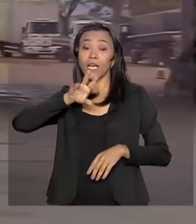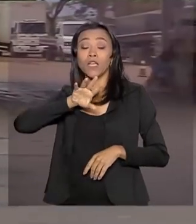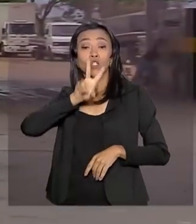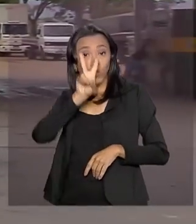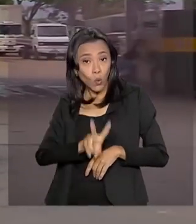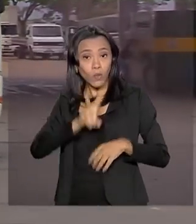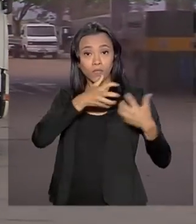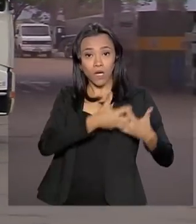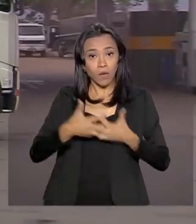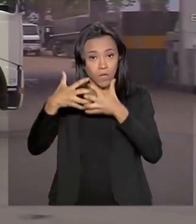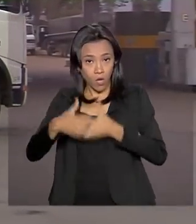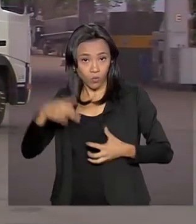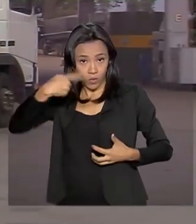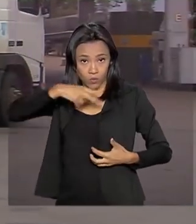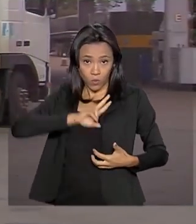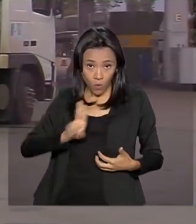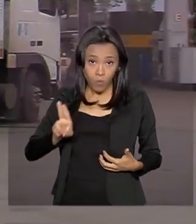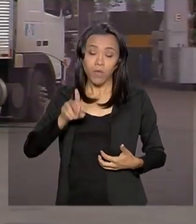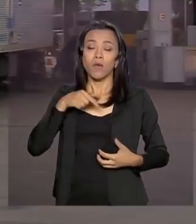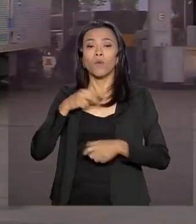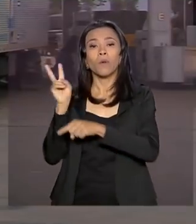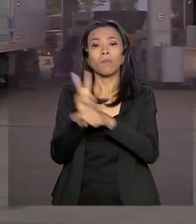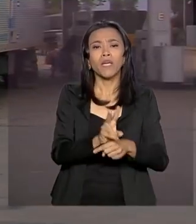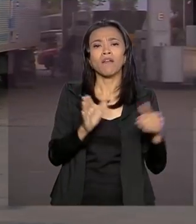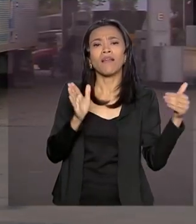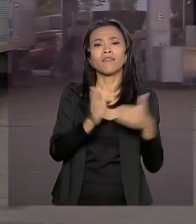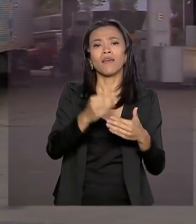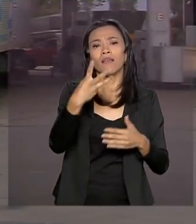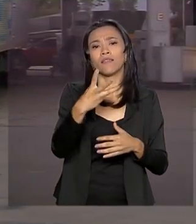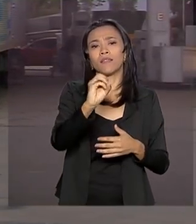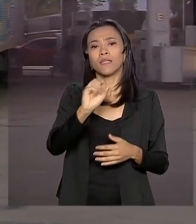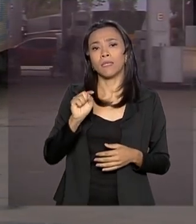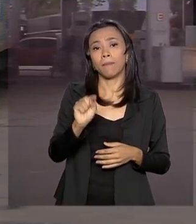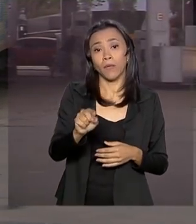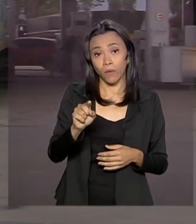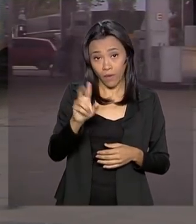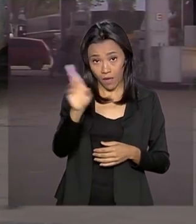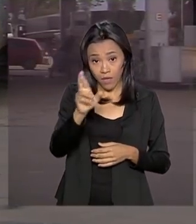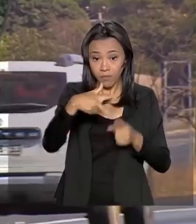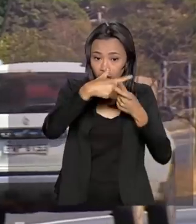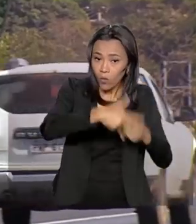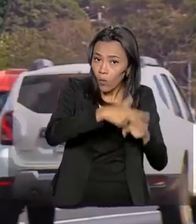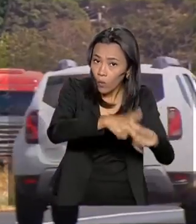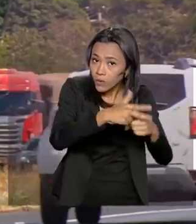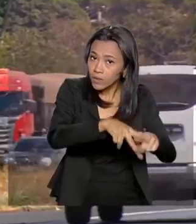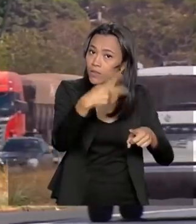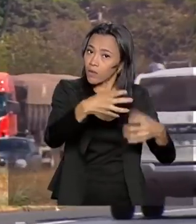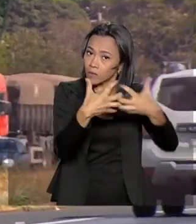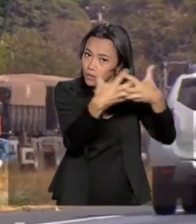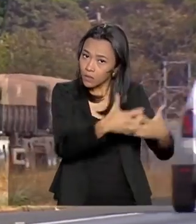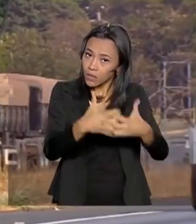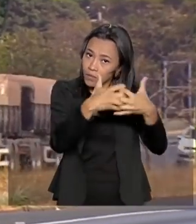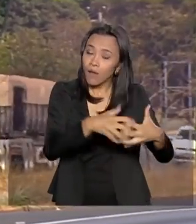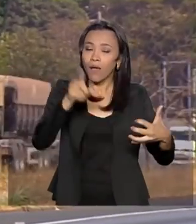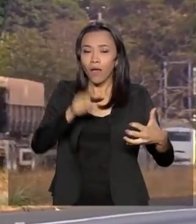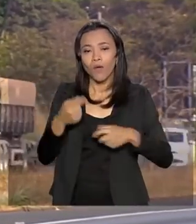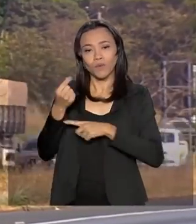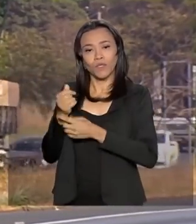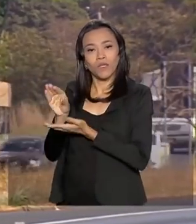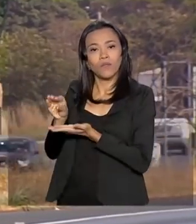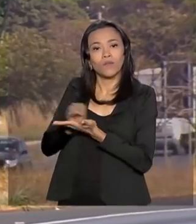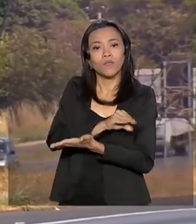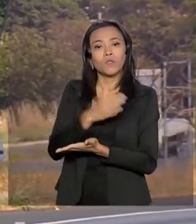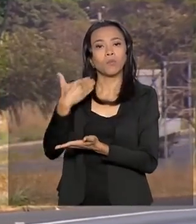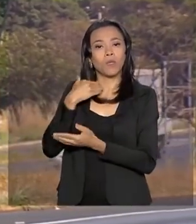Os empréstimos serão de até 30 mil reais para investimento em manutenção do caminhão. Dinheiro que vem do BNDES